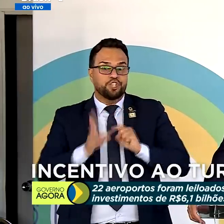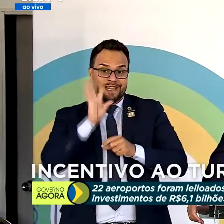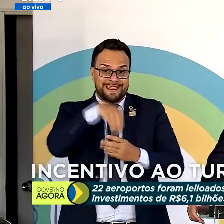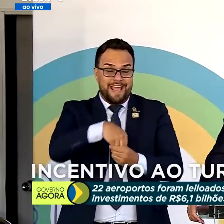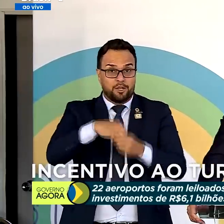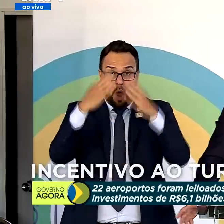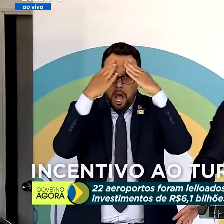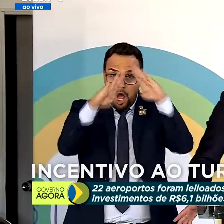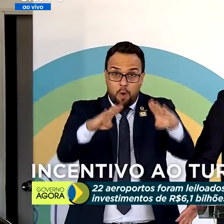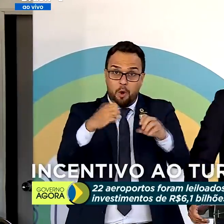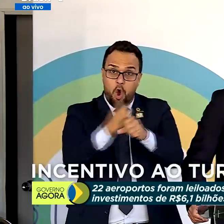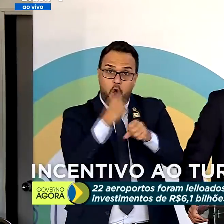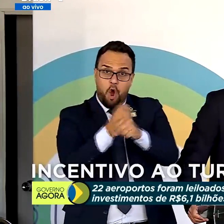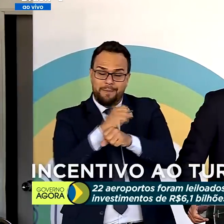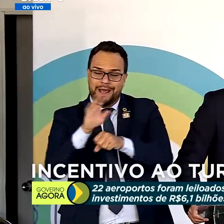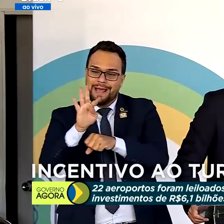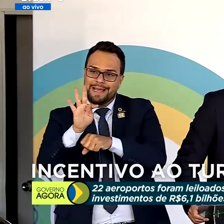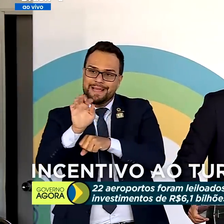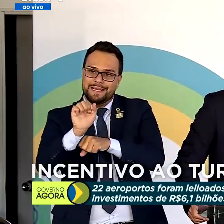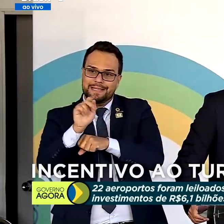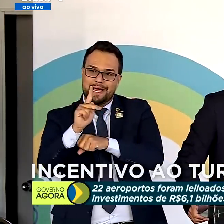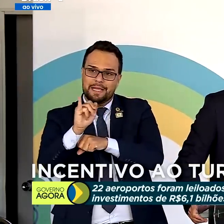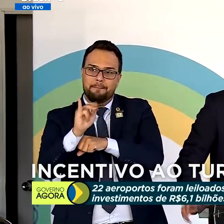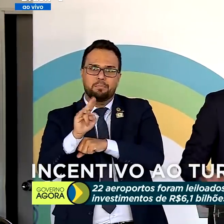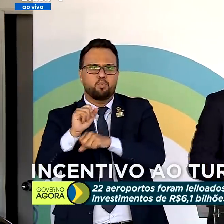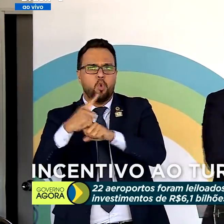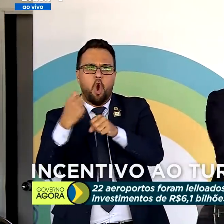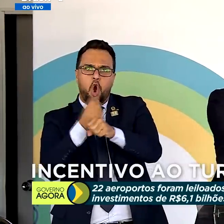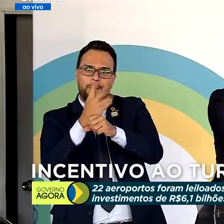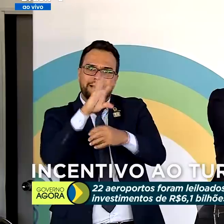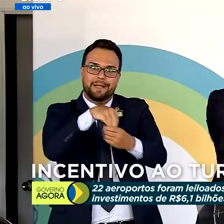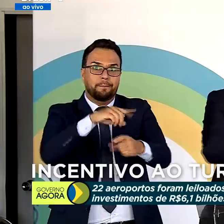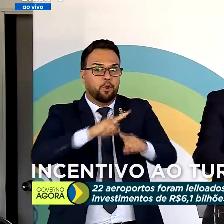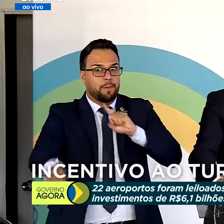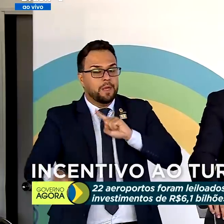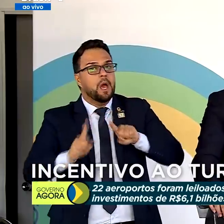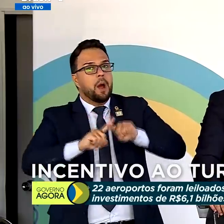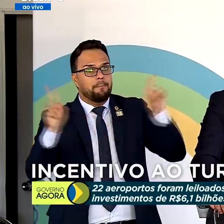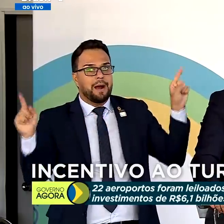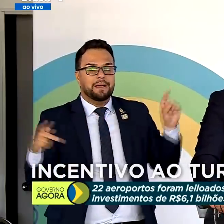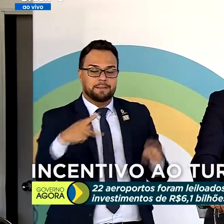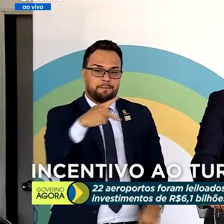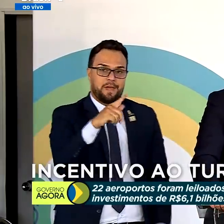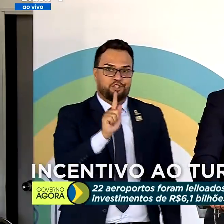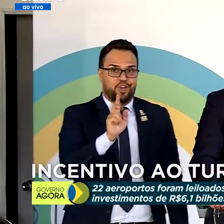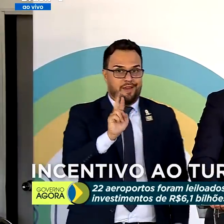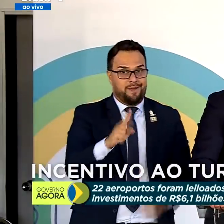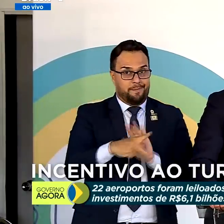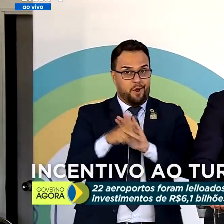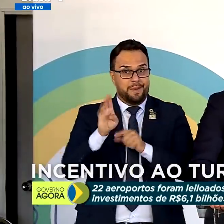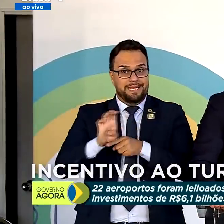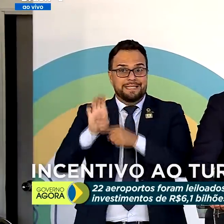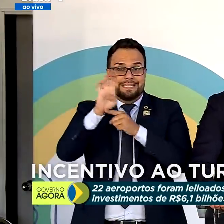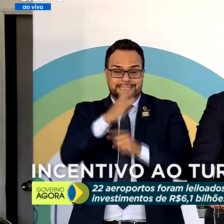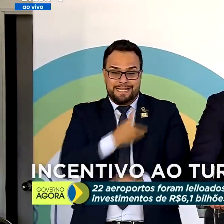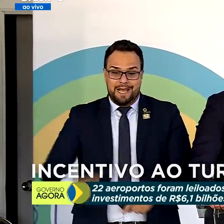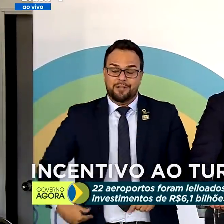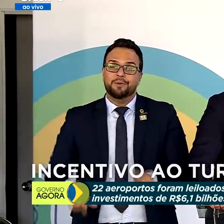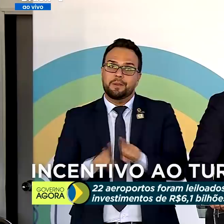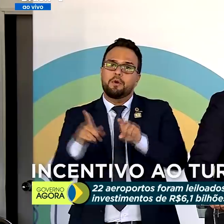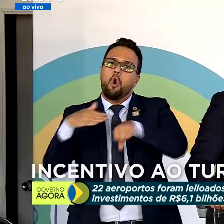aeroporto, ela é proibida. E daí nós, através da nossa Procuradoria-Geral do Estado e pelo secretário Sandra Alex,